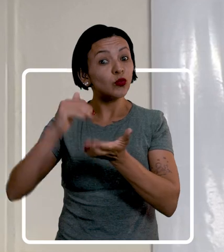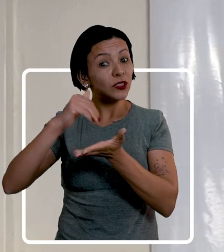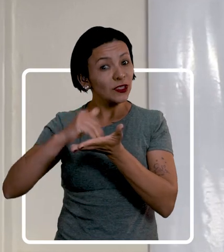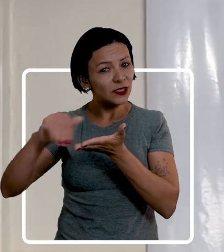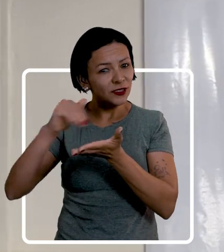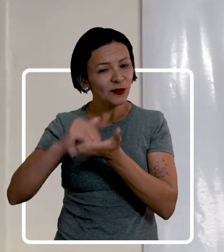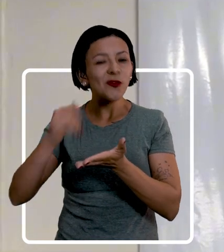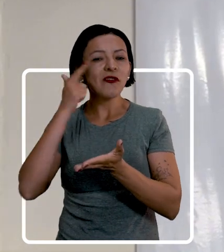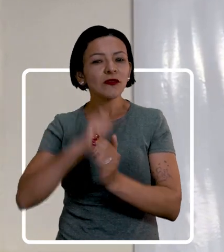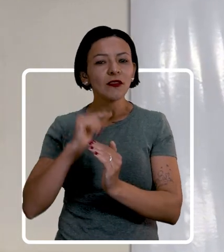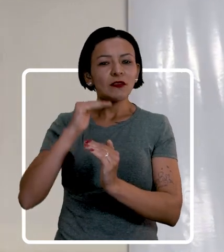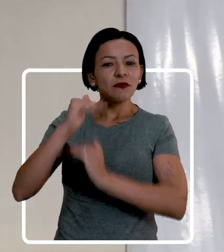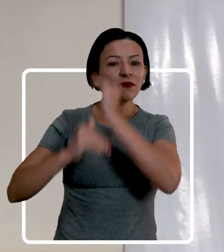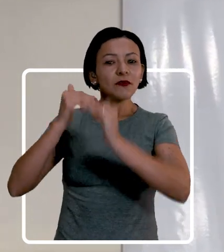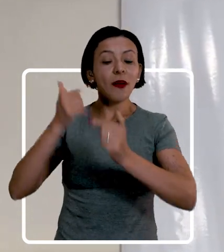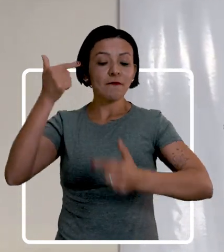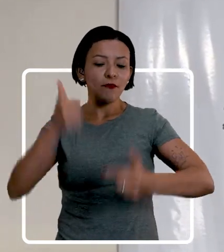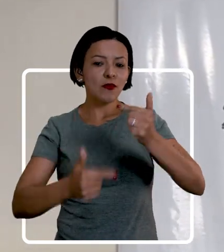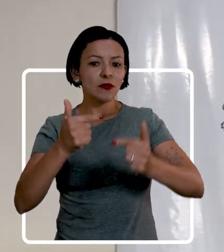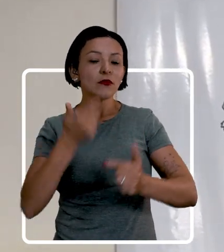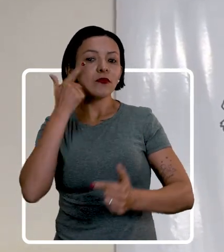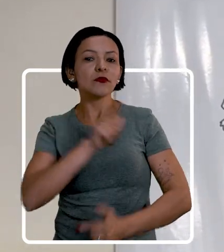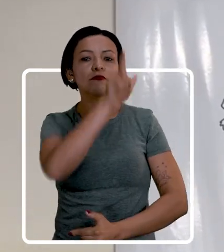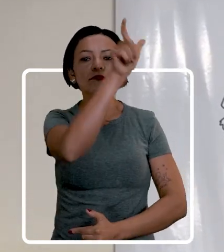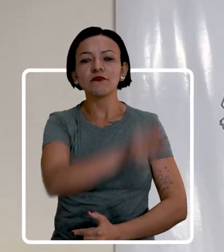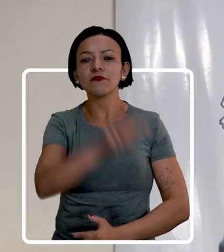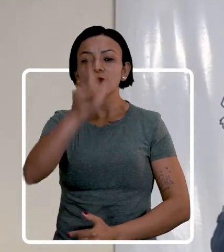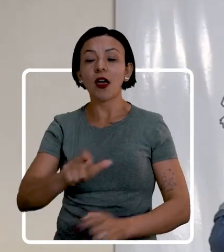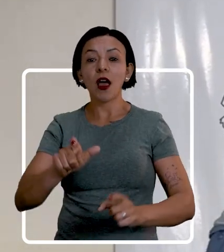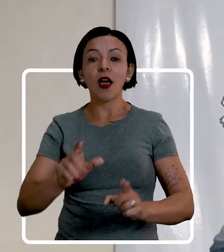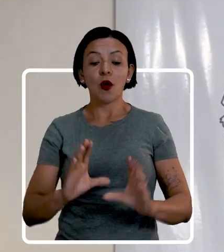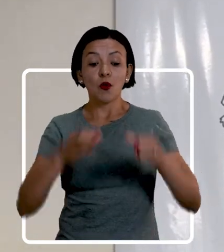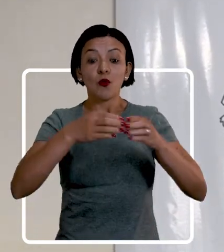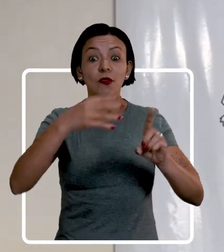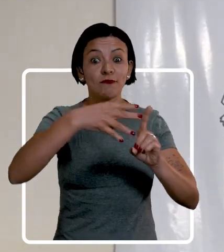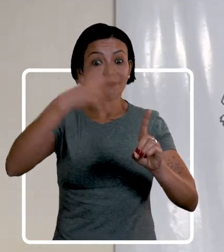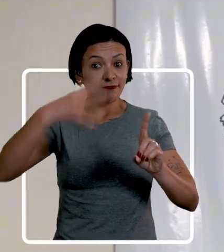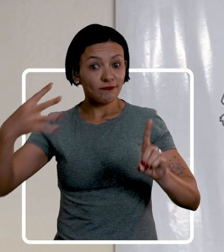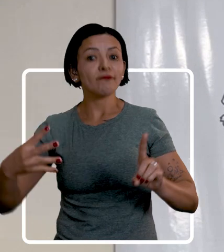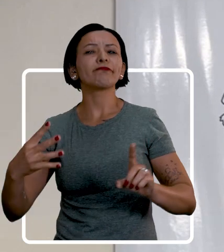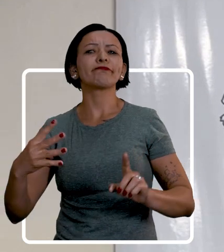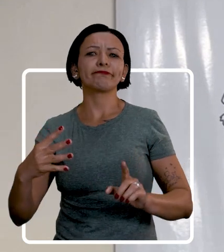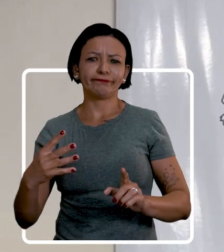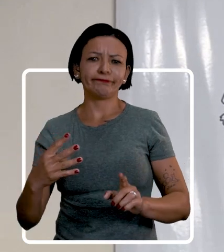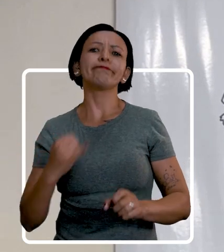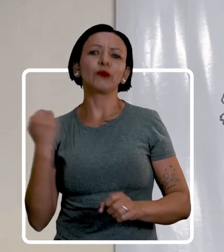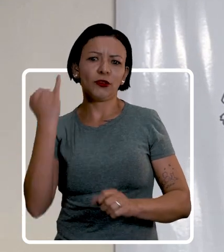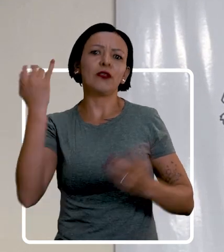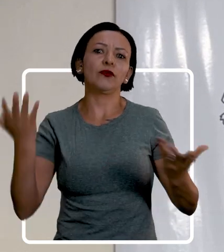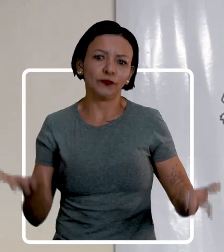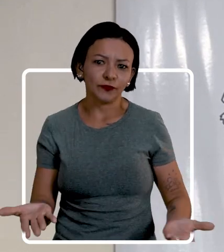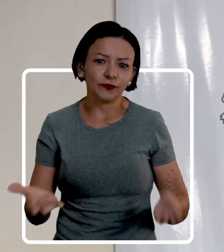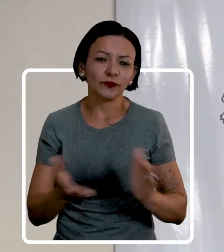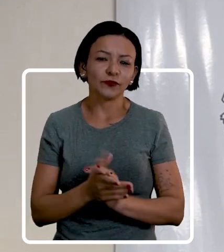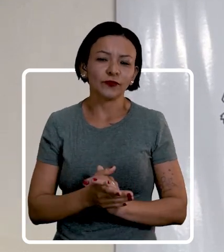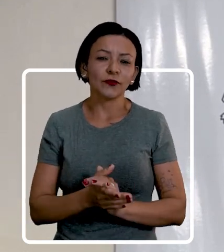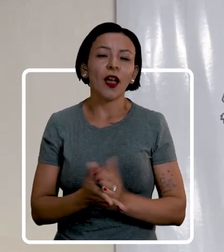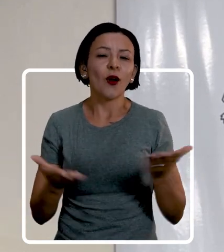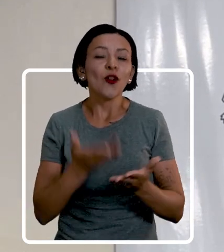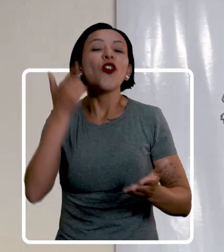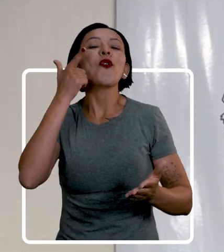o seu secretariado, para construir a política que atinge a nossa e que interfira na vida da nossa população é fundamental.